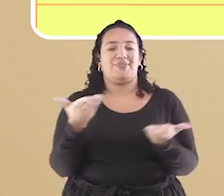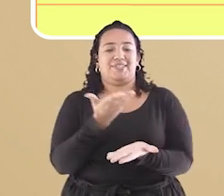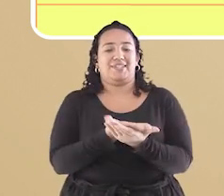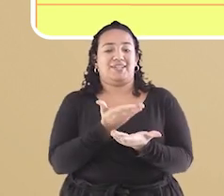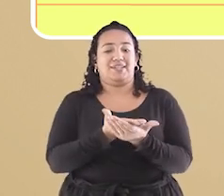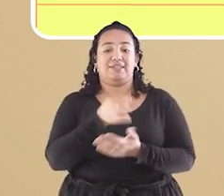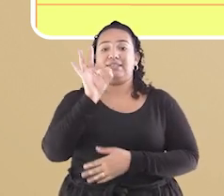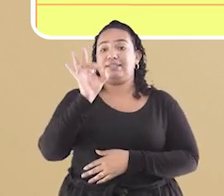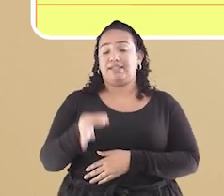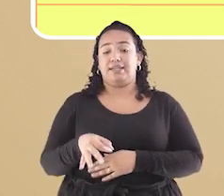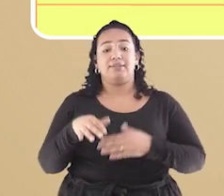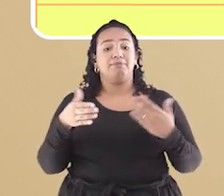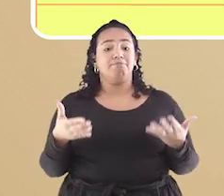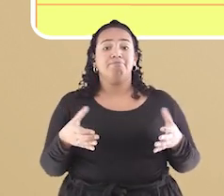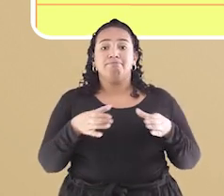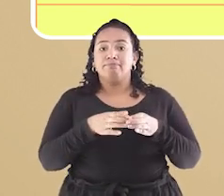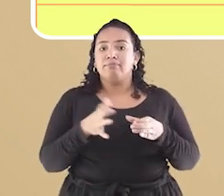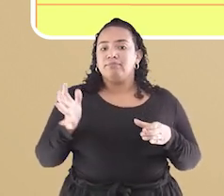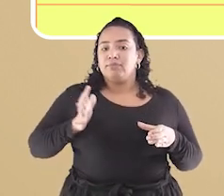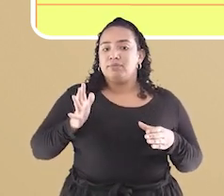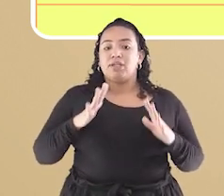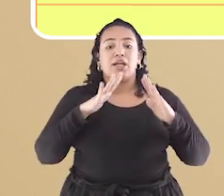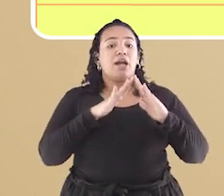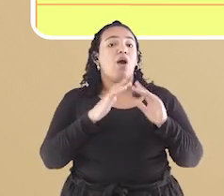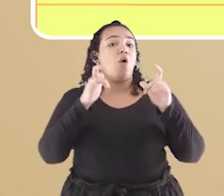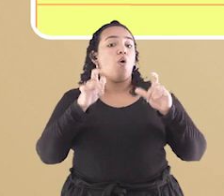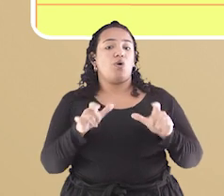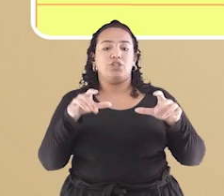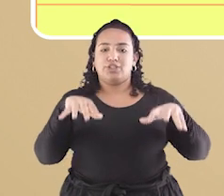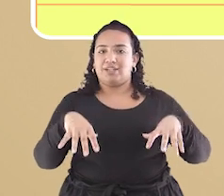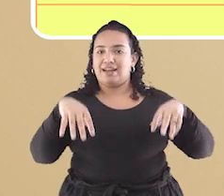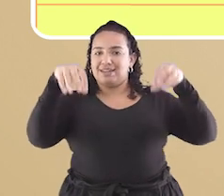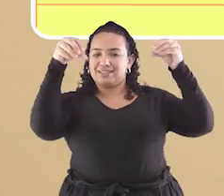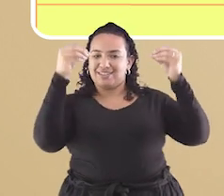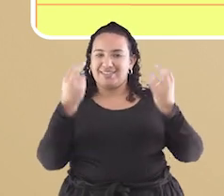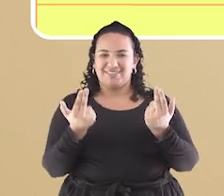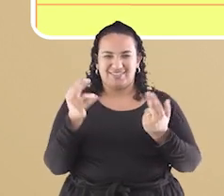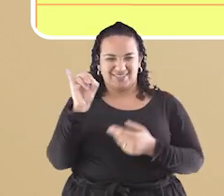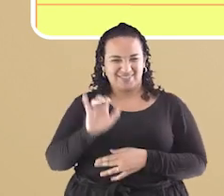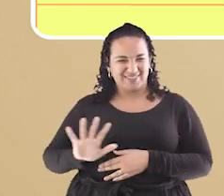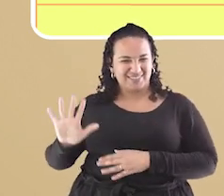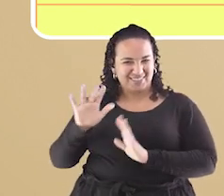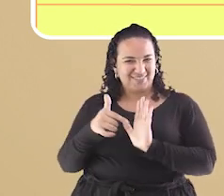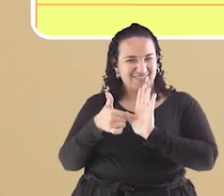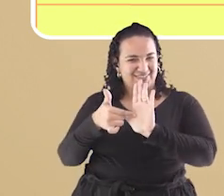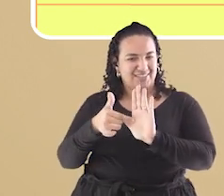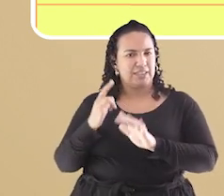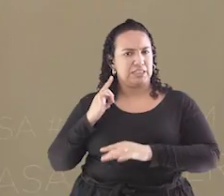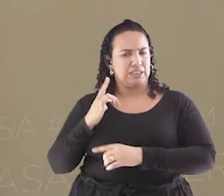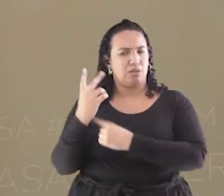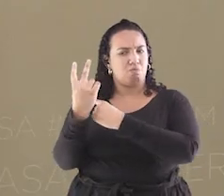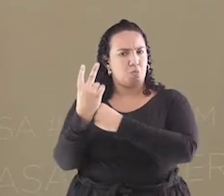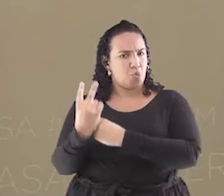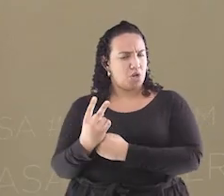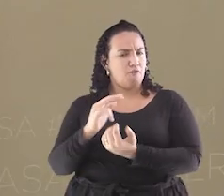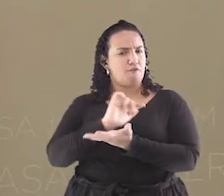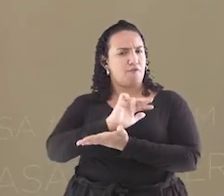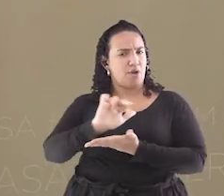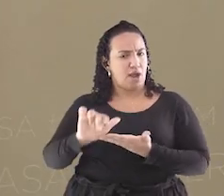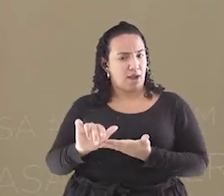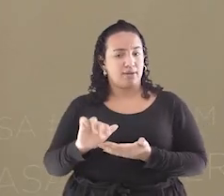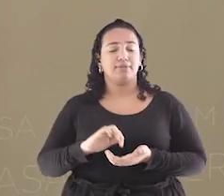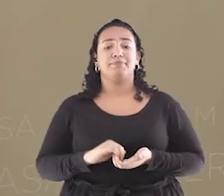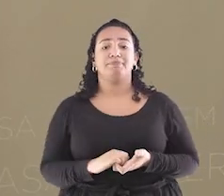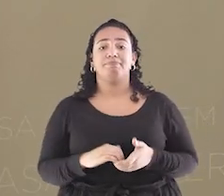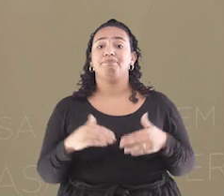Os nobres viviam em castelos, como esse aqui, com bastante proteção e regalias. Na